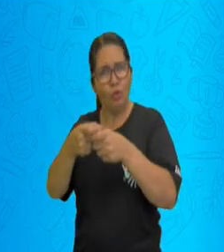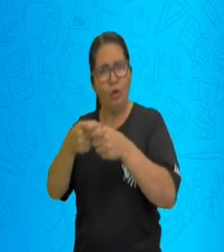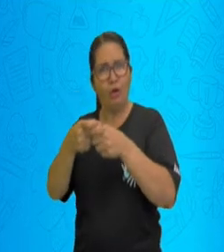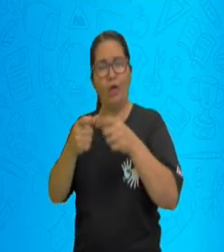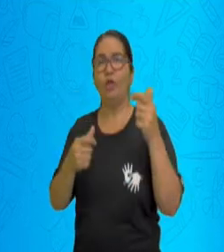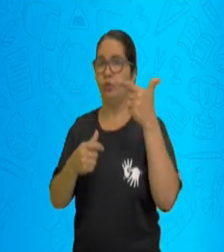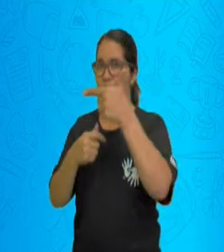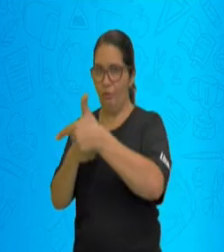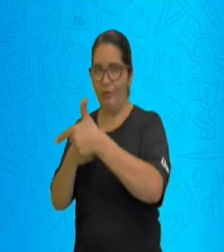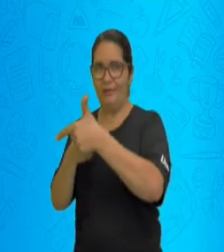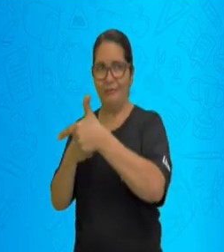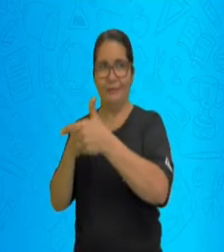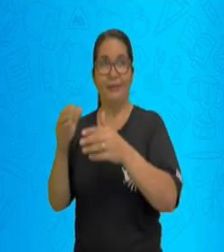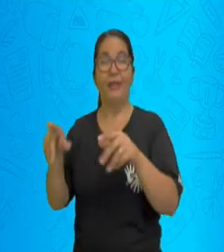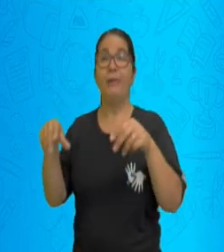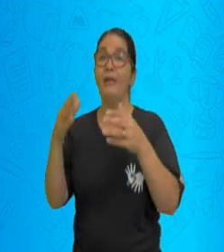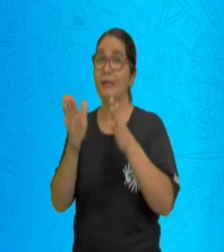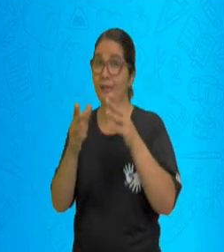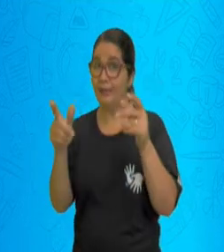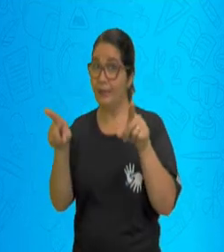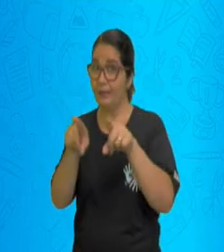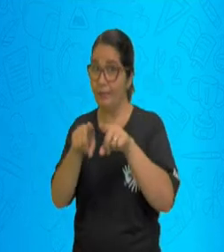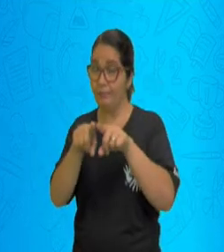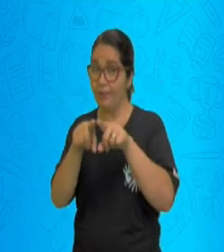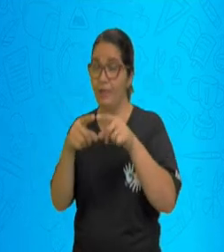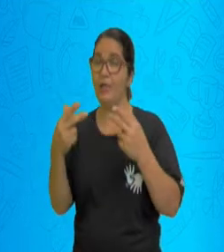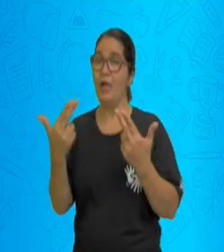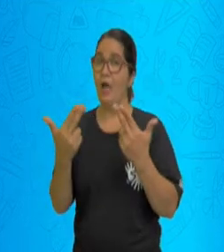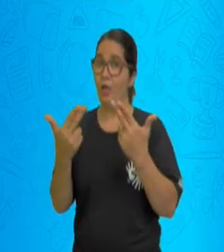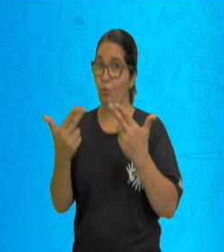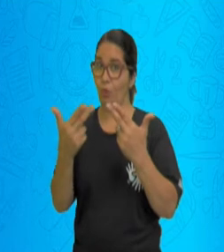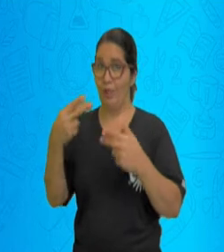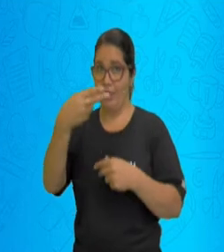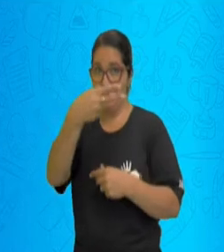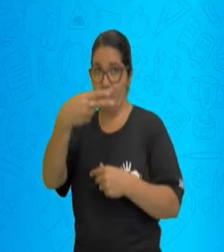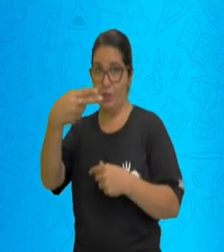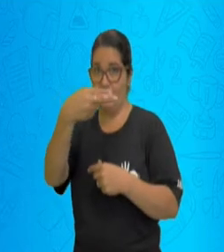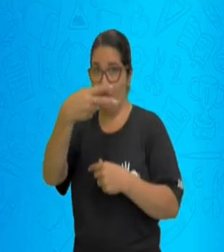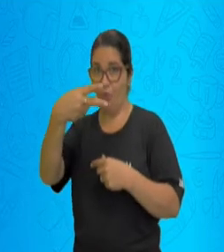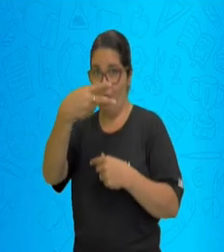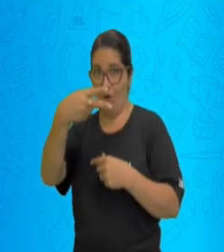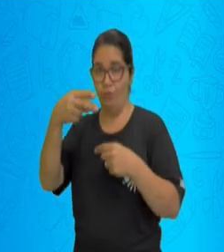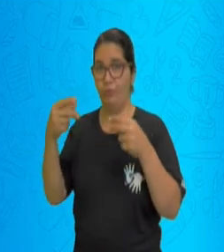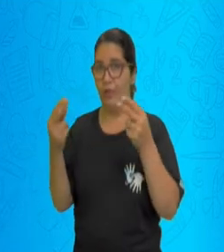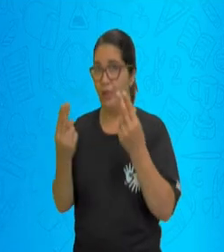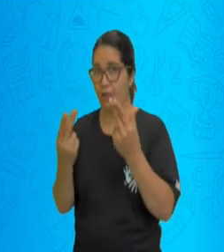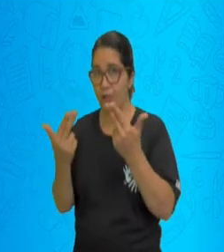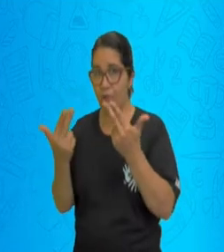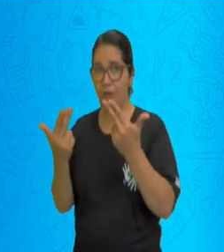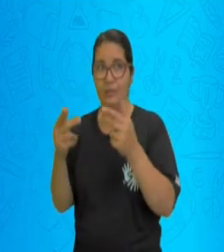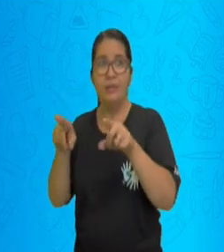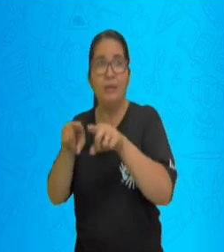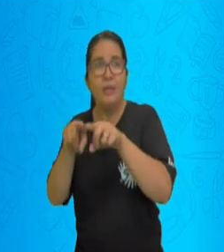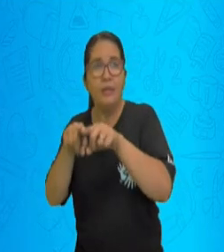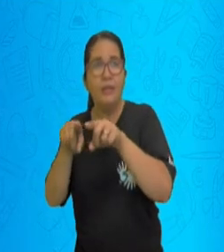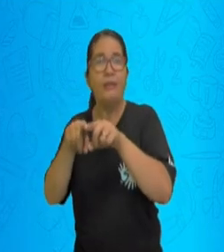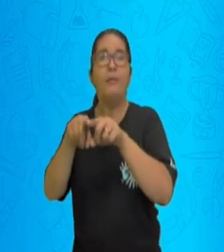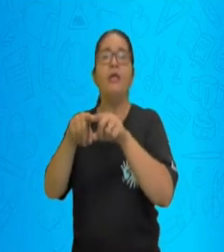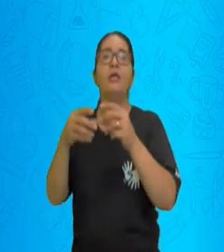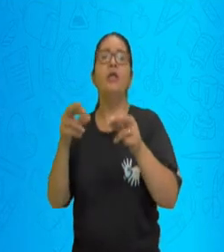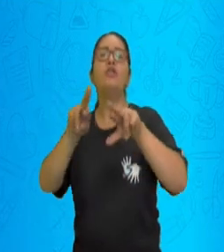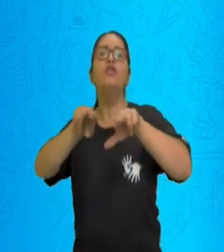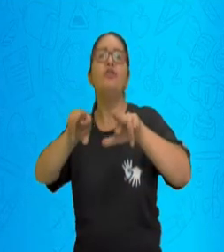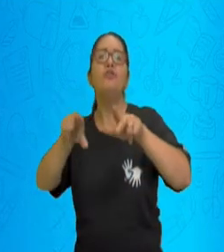sentenças diferentes. Então você pode usar esses tipos de sinais para comparar coisas e também comparar